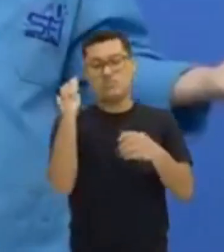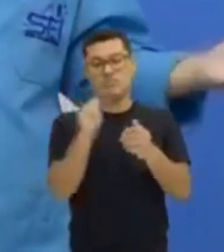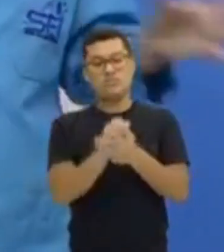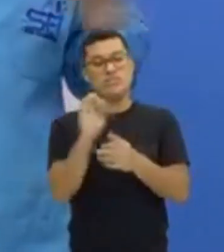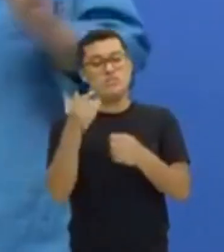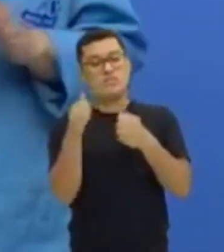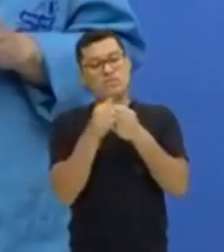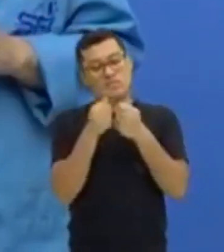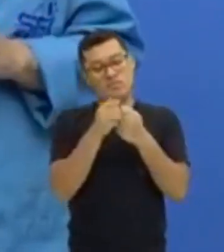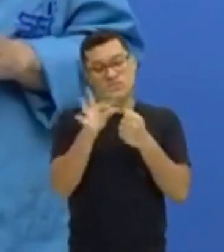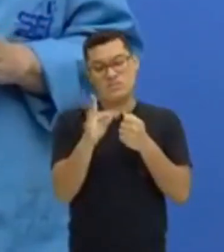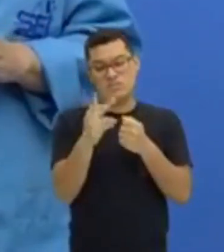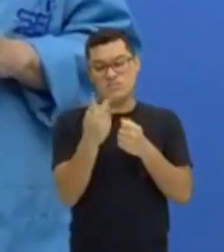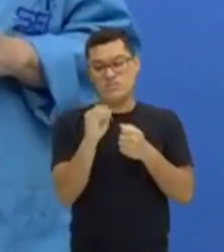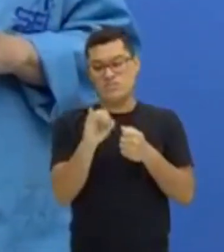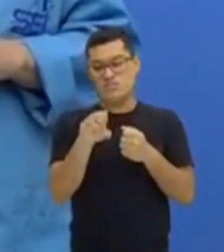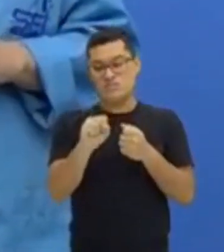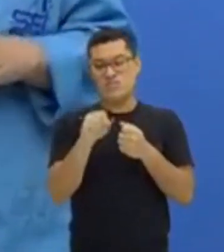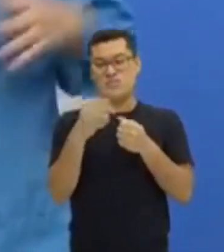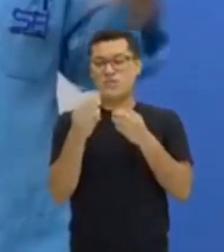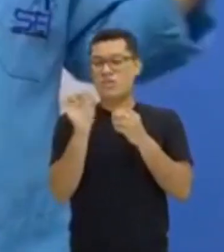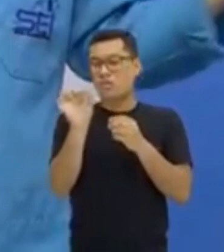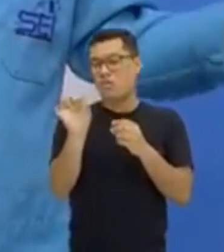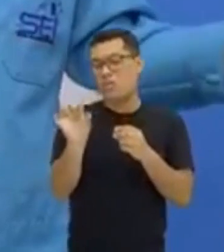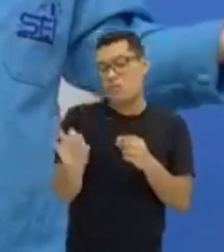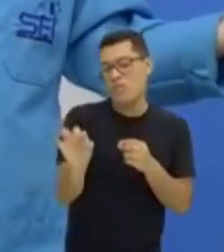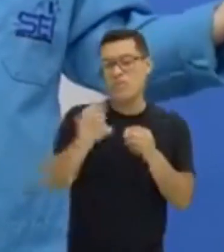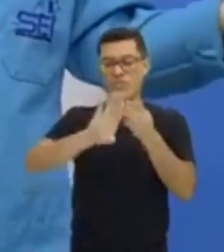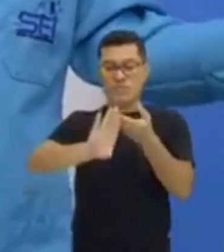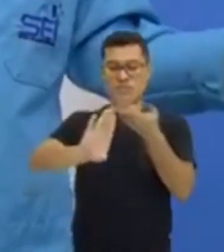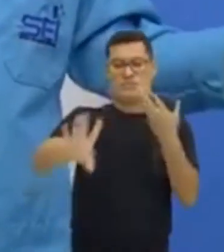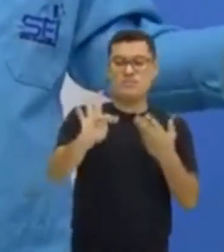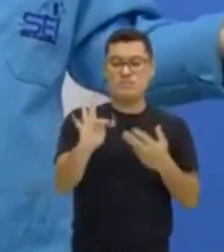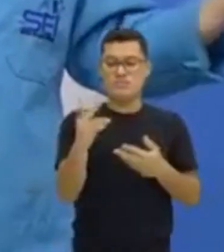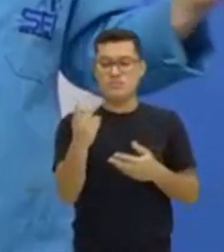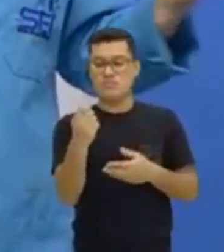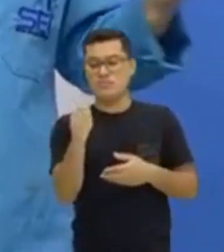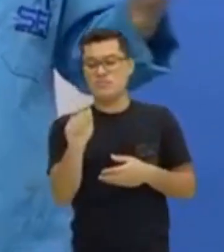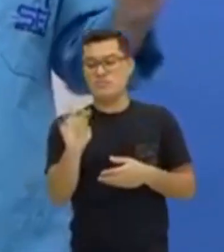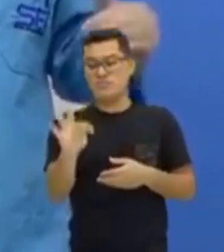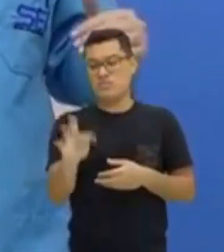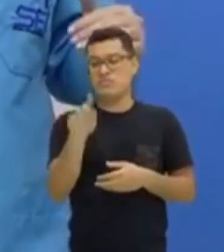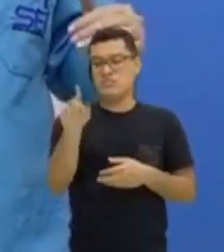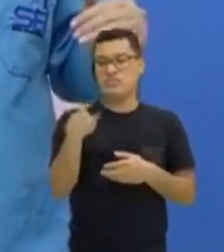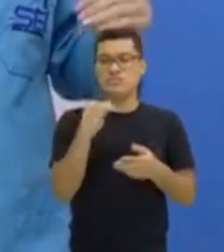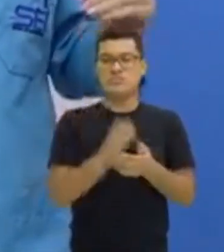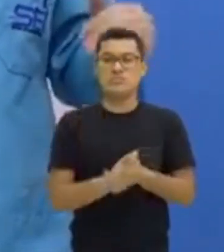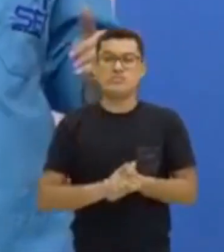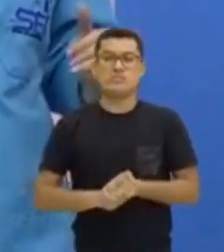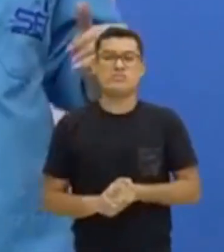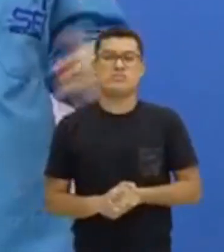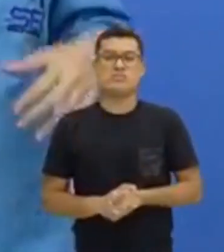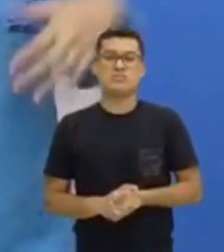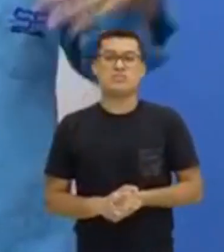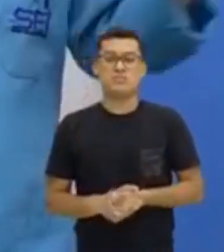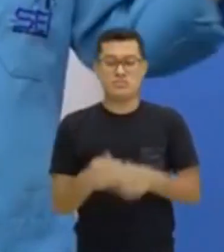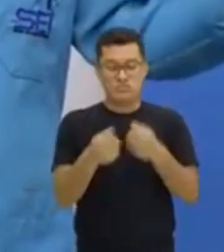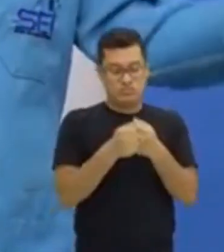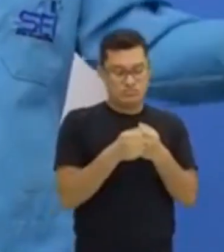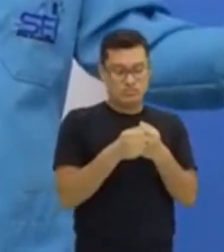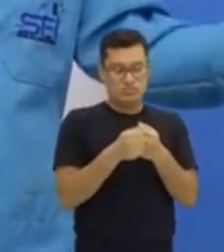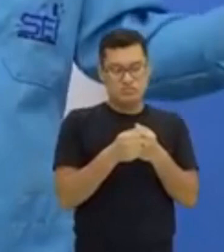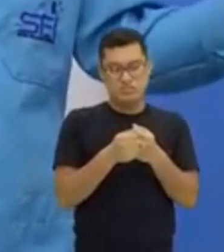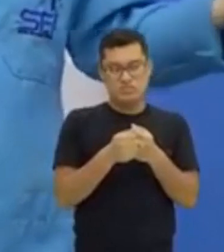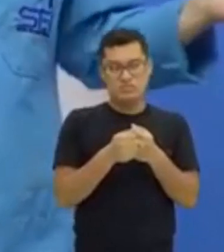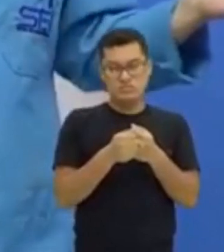this. Quiser colocar um pouco mais afastado, that. Aquele. Próximo, this. Esse. E o